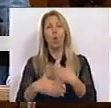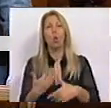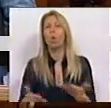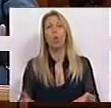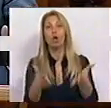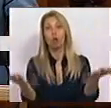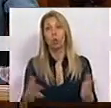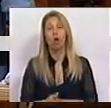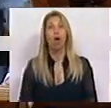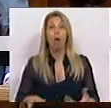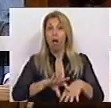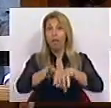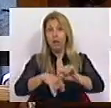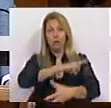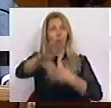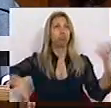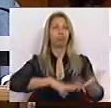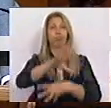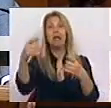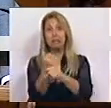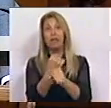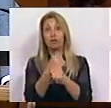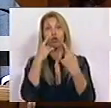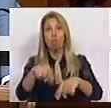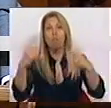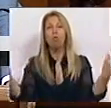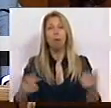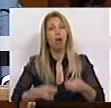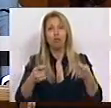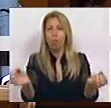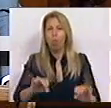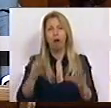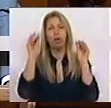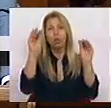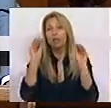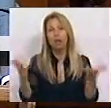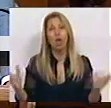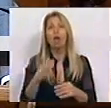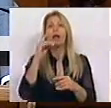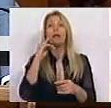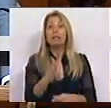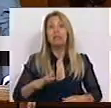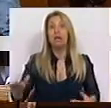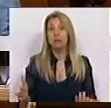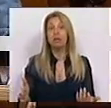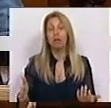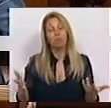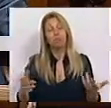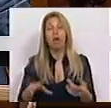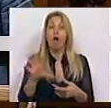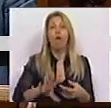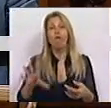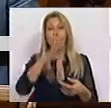degradação e a balbúrdia, já agora, dos serviços públicos, o desinvestimento na educação, o desinvestimento do conhecimento e na ciência, são uma forma do país